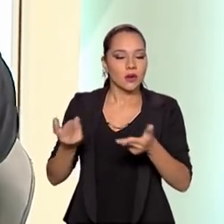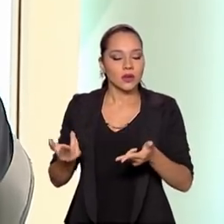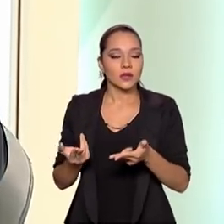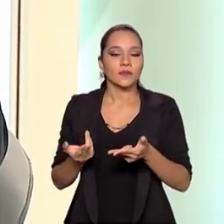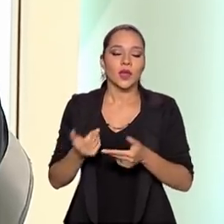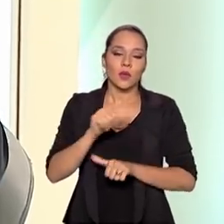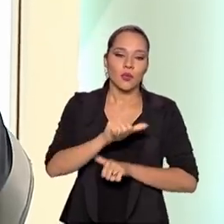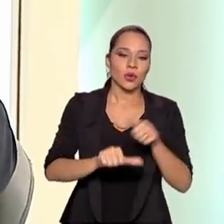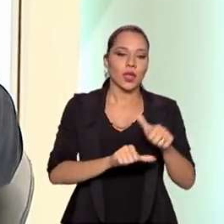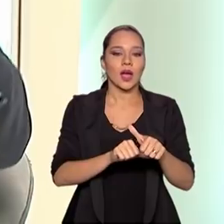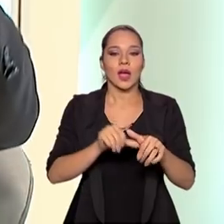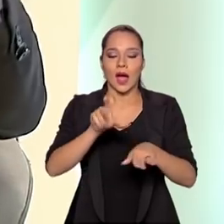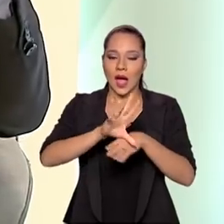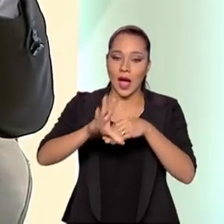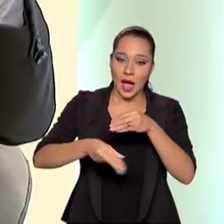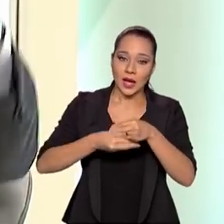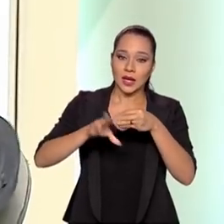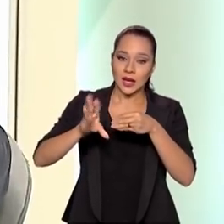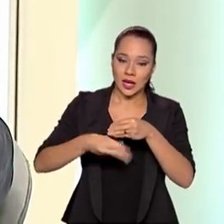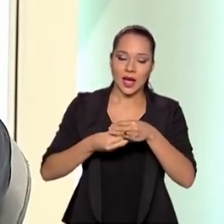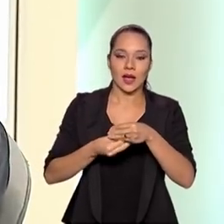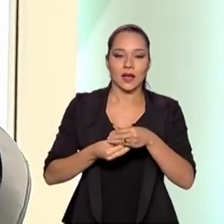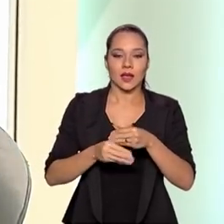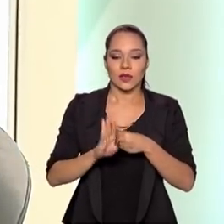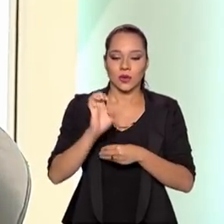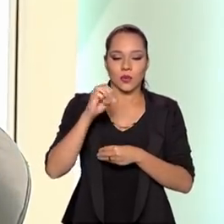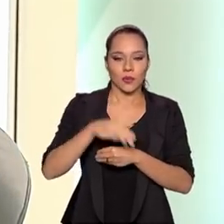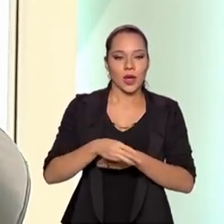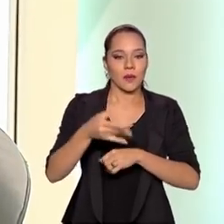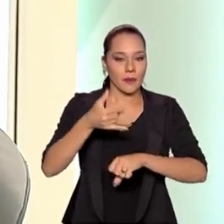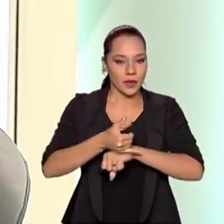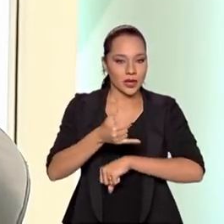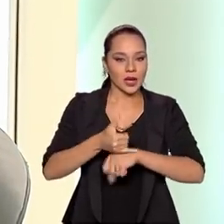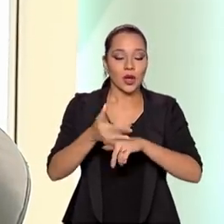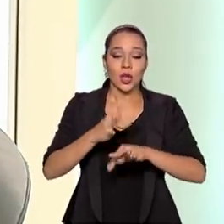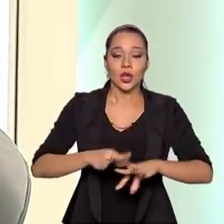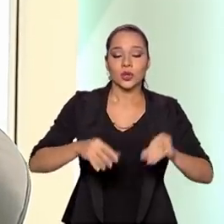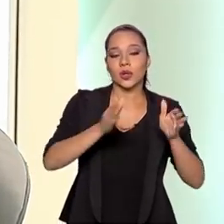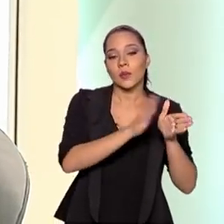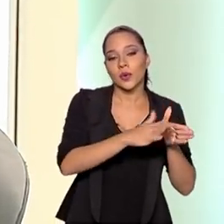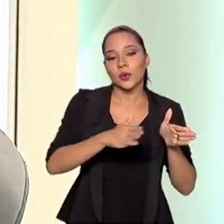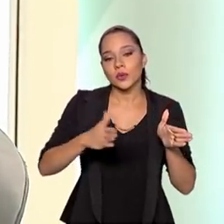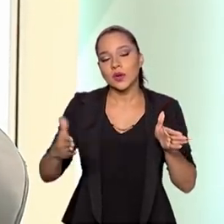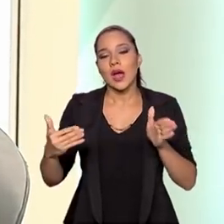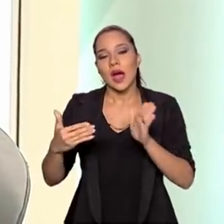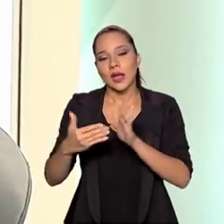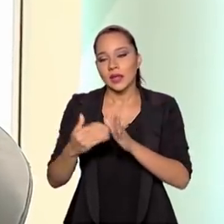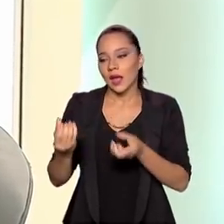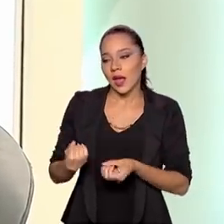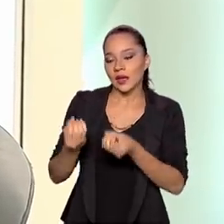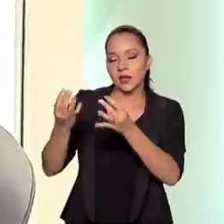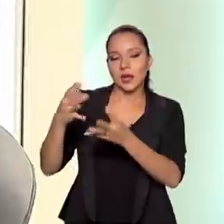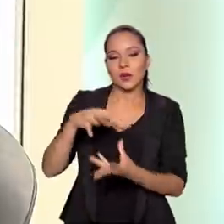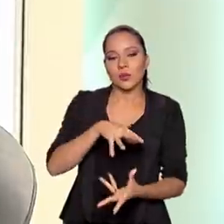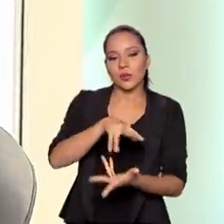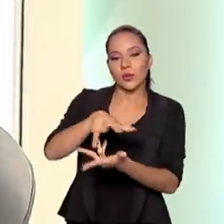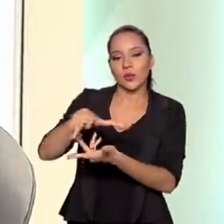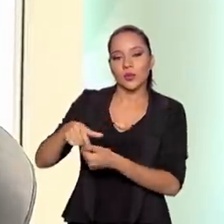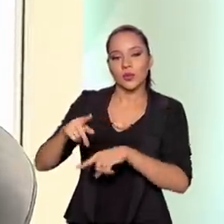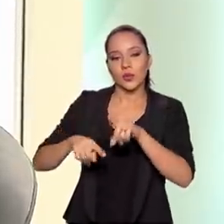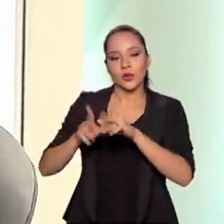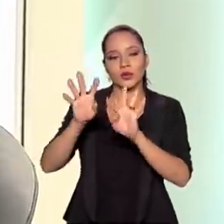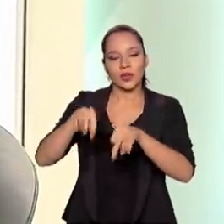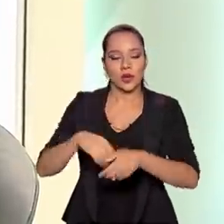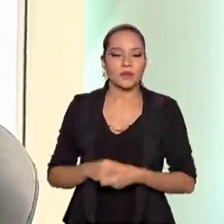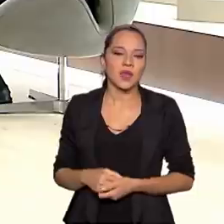exatamente passarmos a agregar no bem mineral, em toda a cadeia produtiva, até a entrega do mundo do produto final.